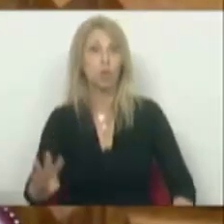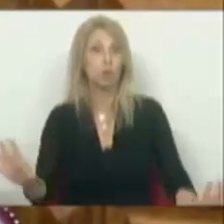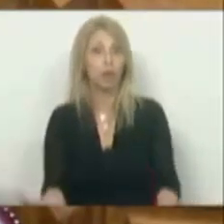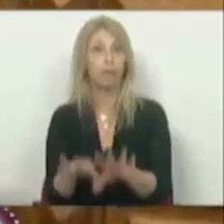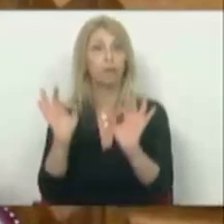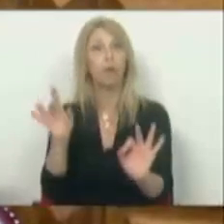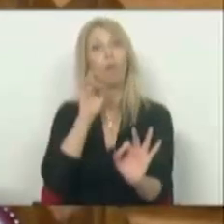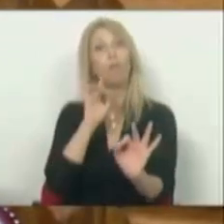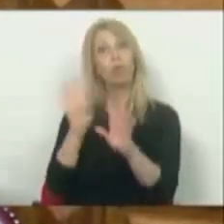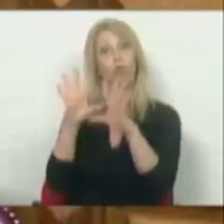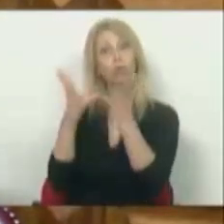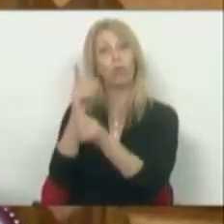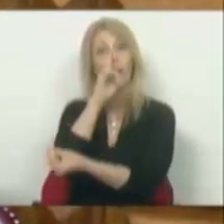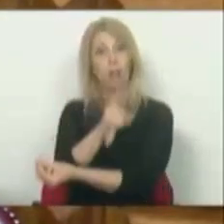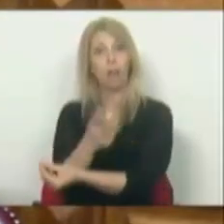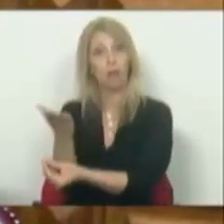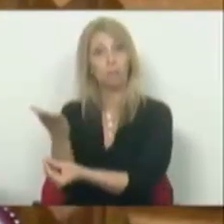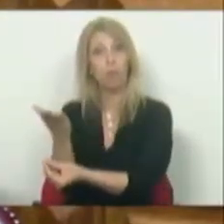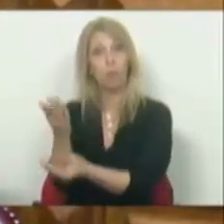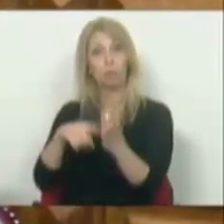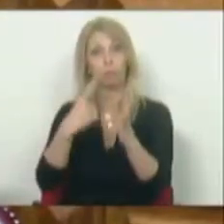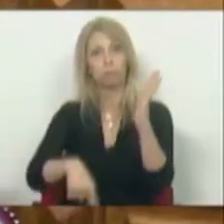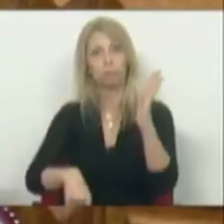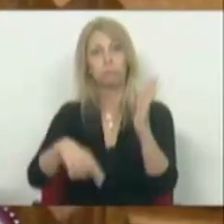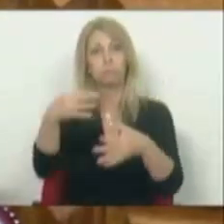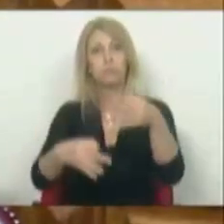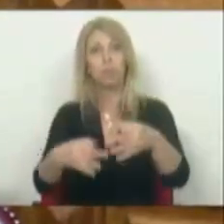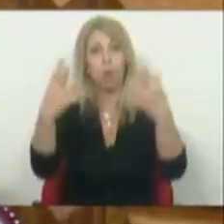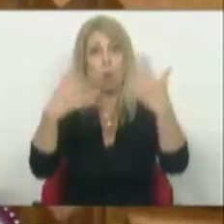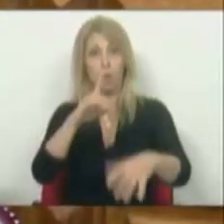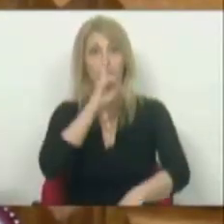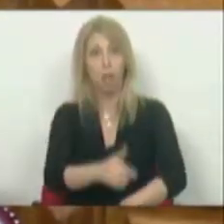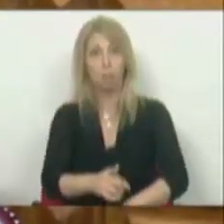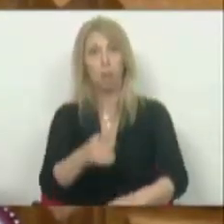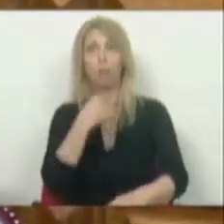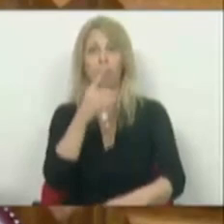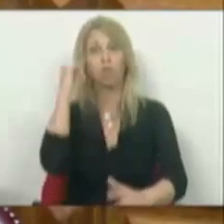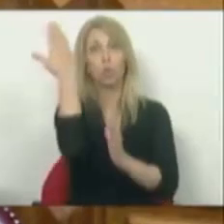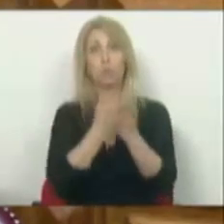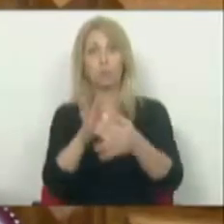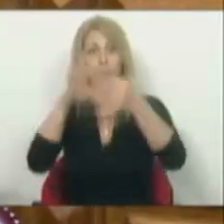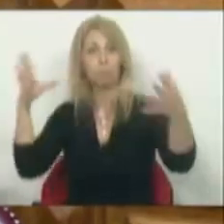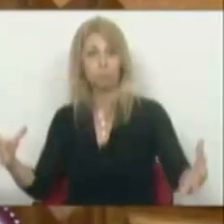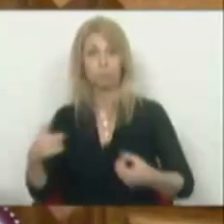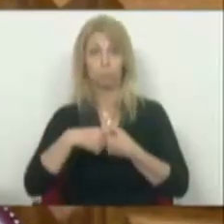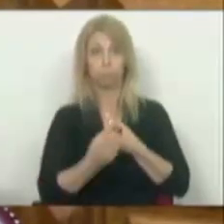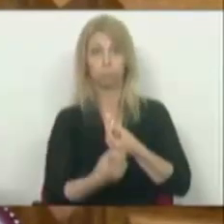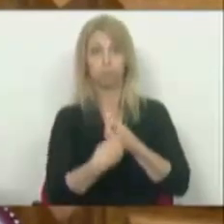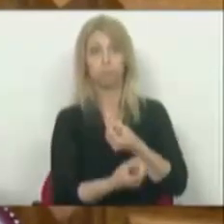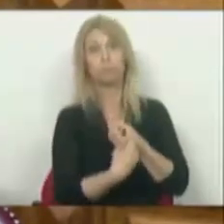e por outro lado o pacote alemão acabou de ser chumbado pelo Tribunal de Contas alemão como inconstitucional. A saída continua a ser